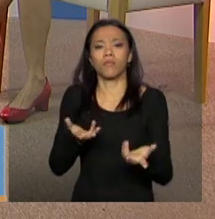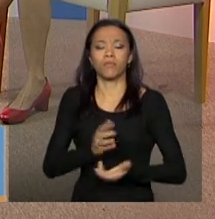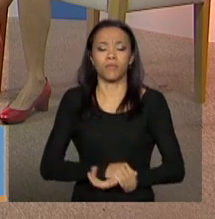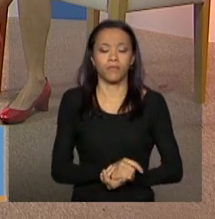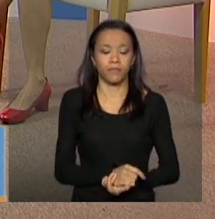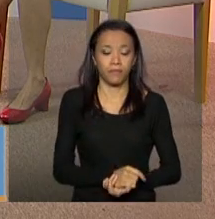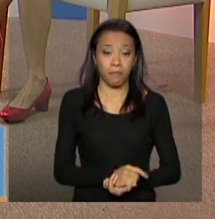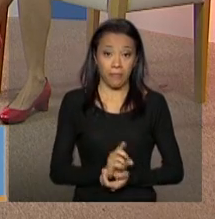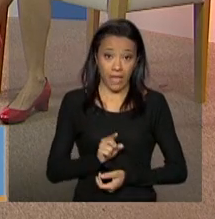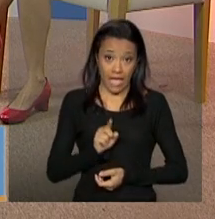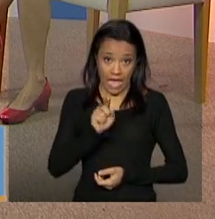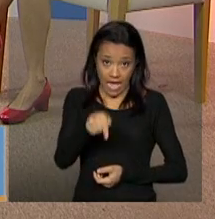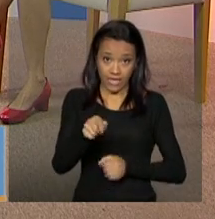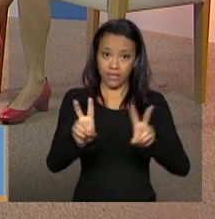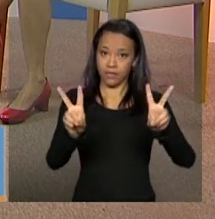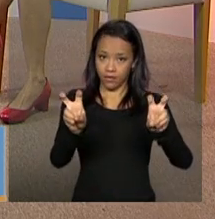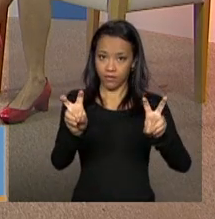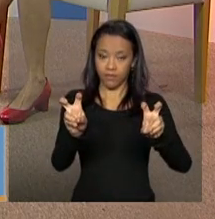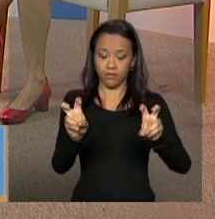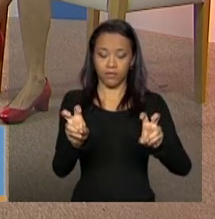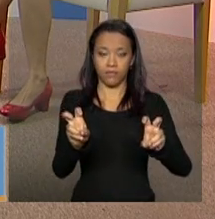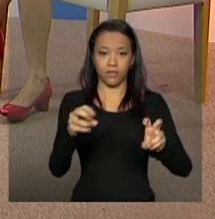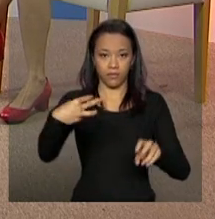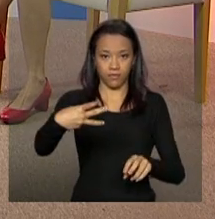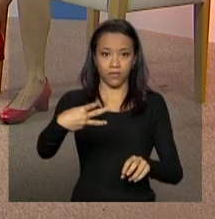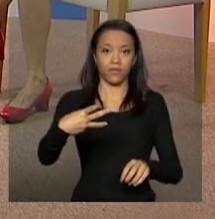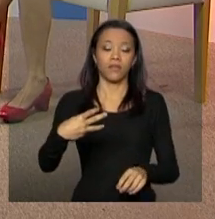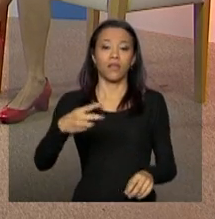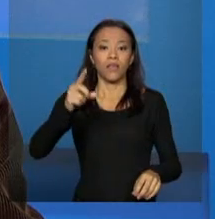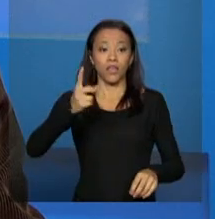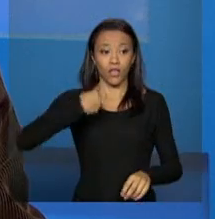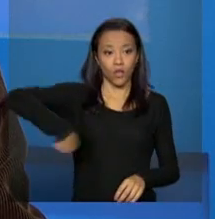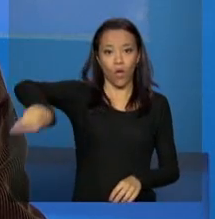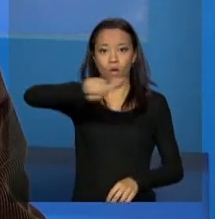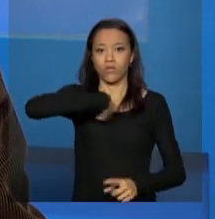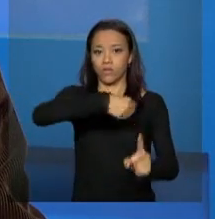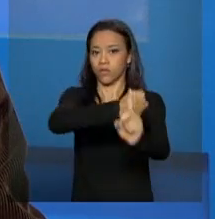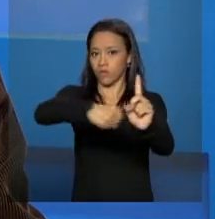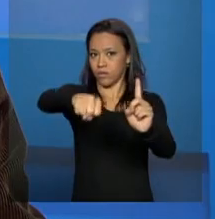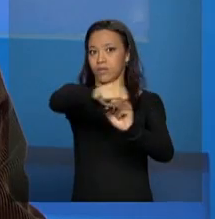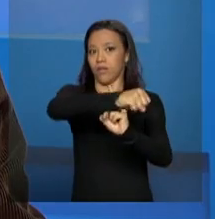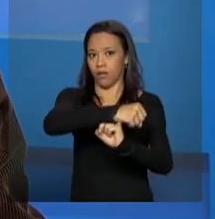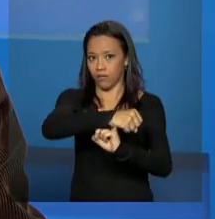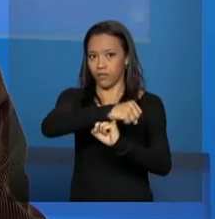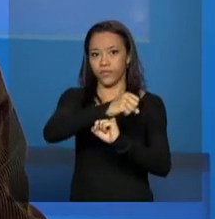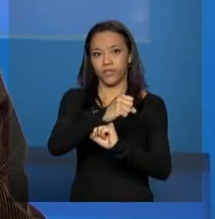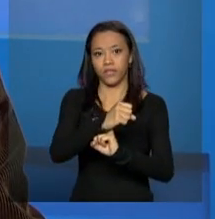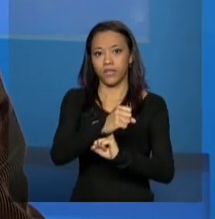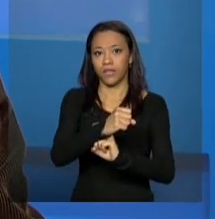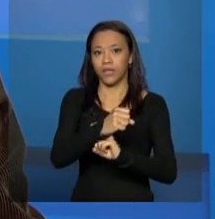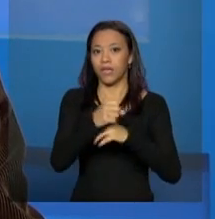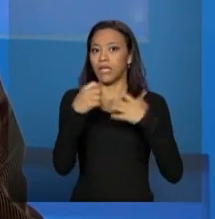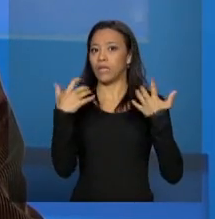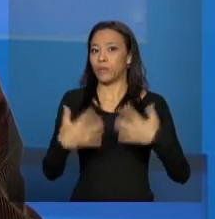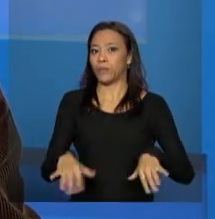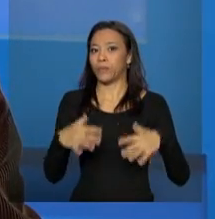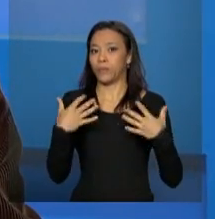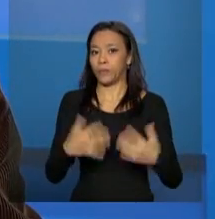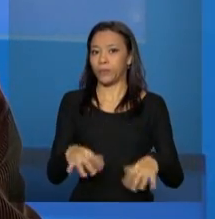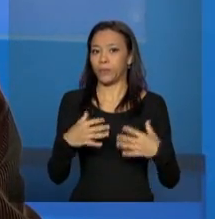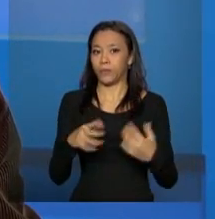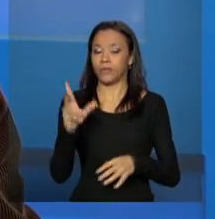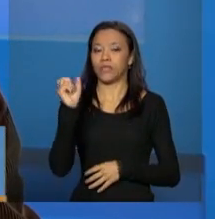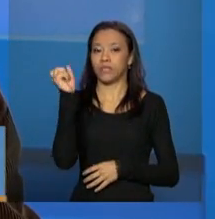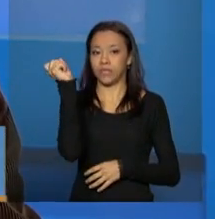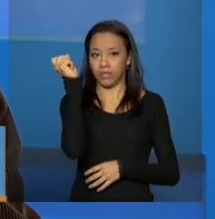Esse tema, na verdade, para nós, quanto sociedade civil, ele é muito caro. Por que eu digo que ele é muito